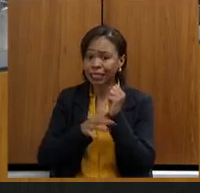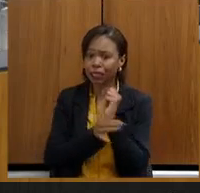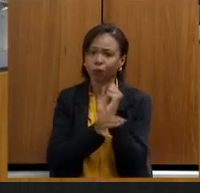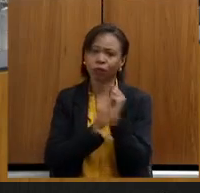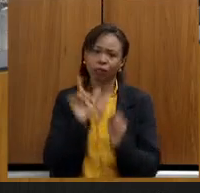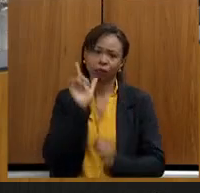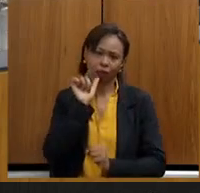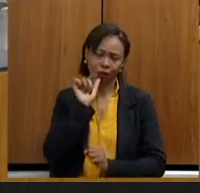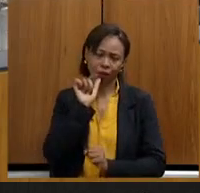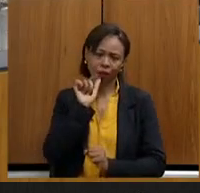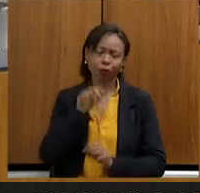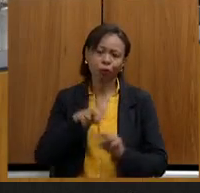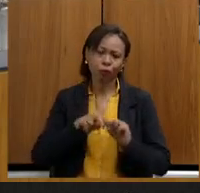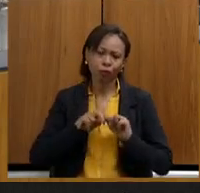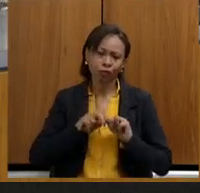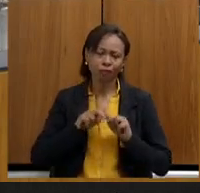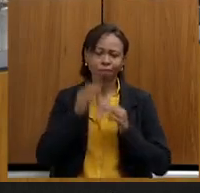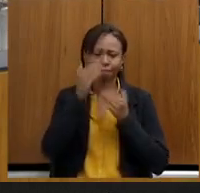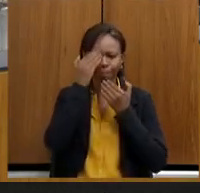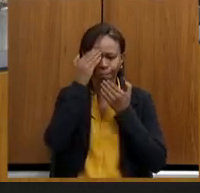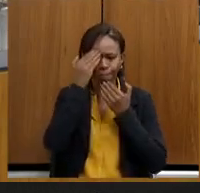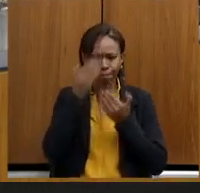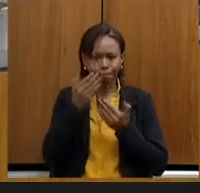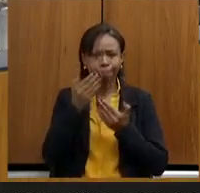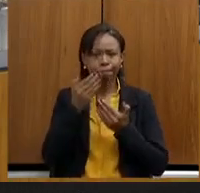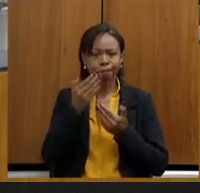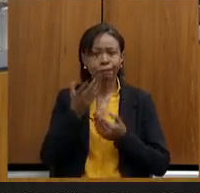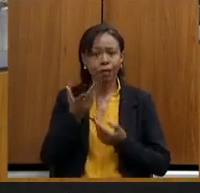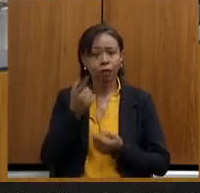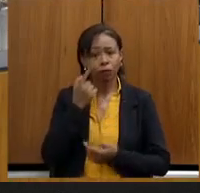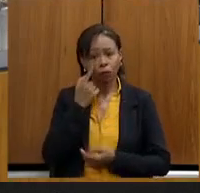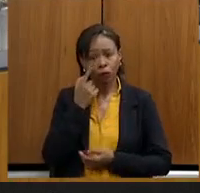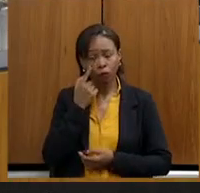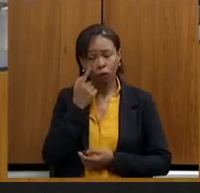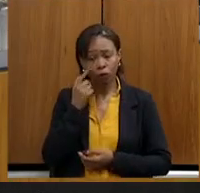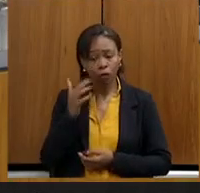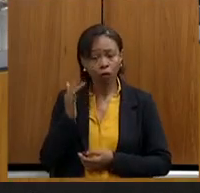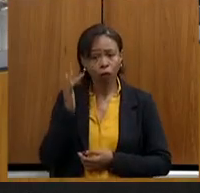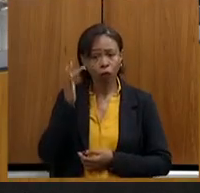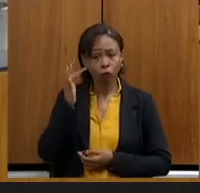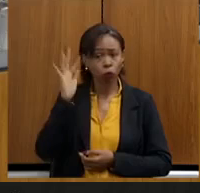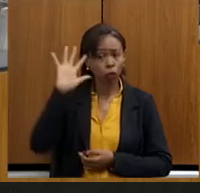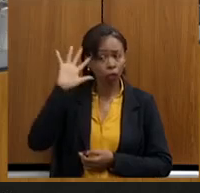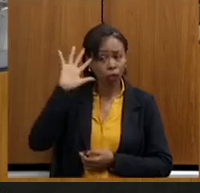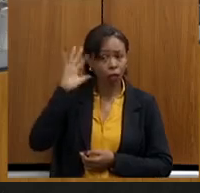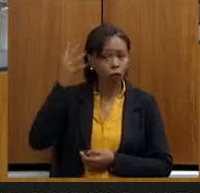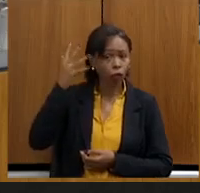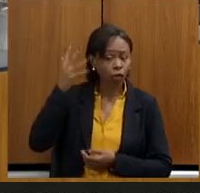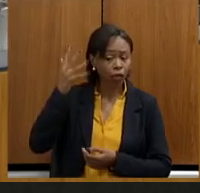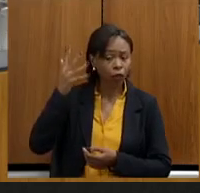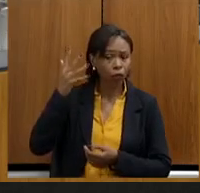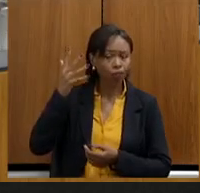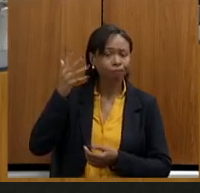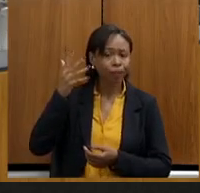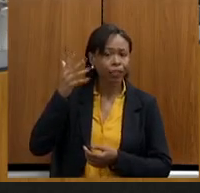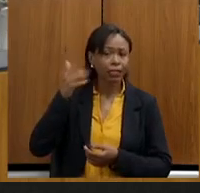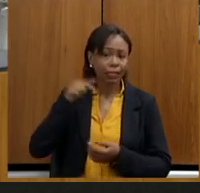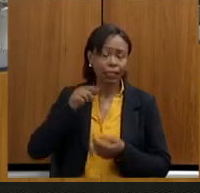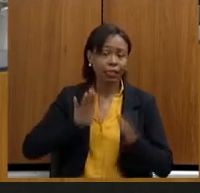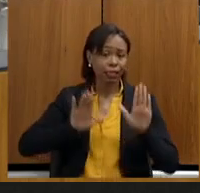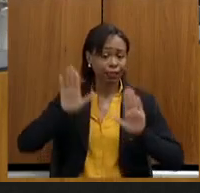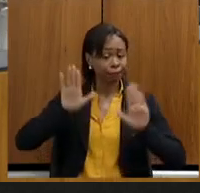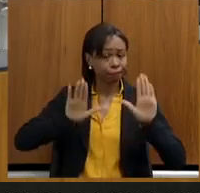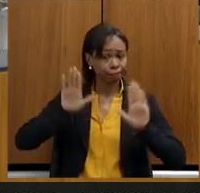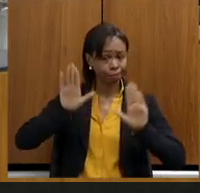quero agradecer, vamos ver o resultado desse chamamento público e eu tenho certeza